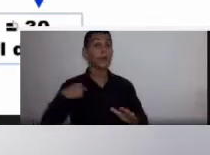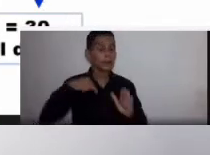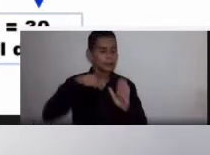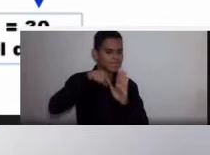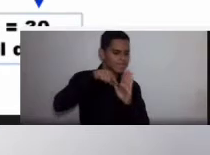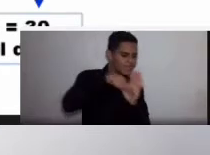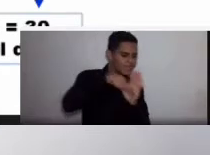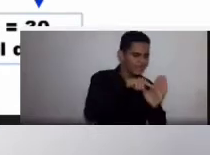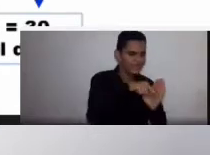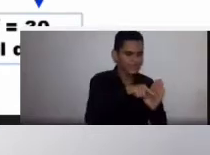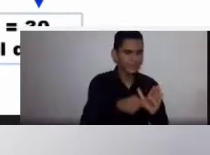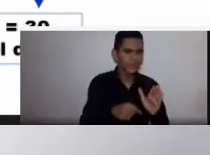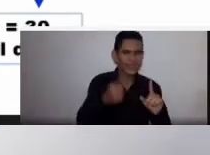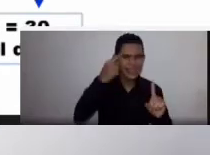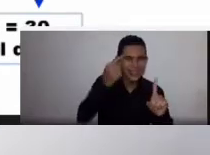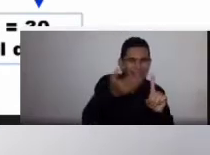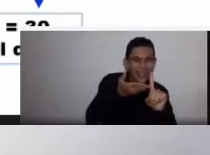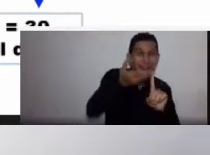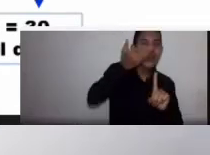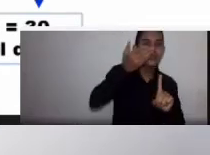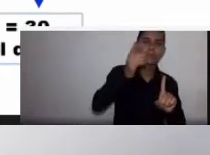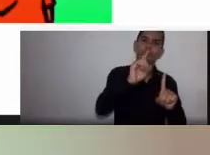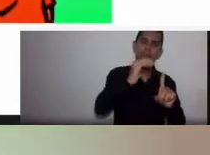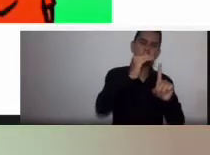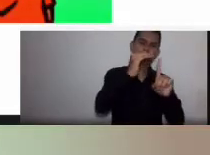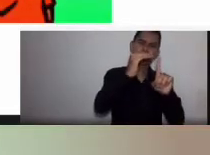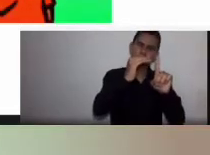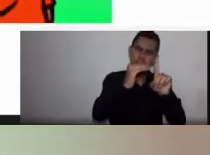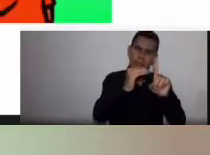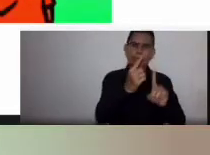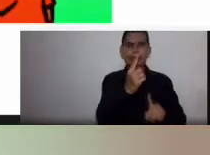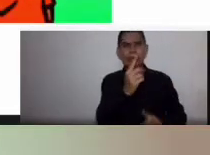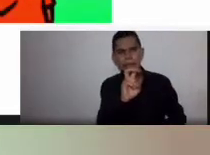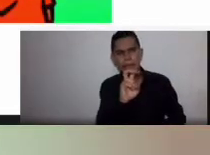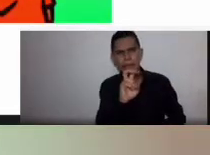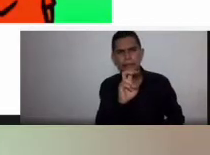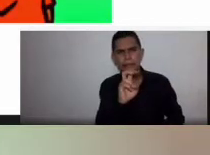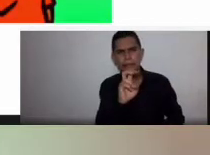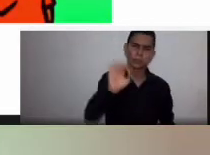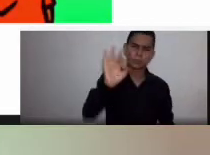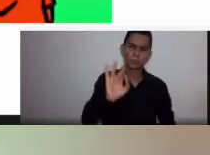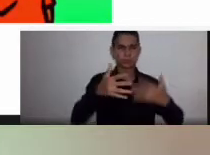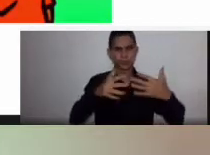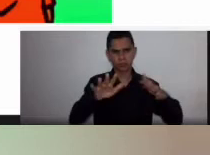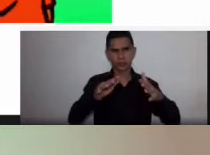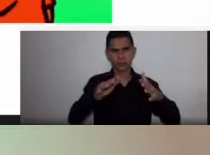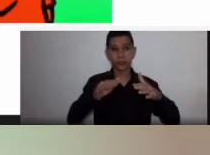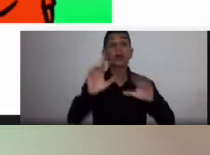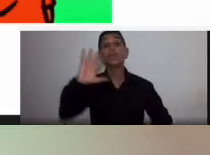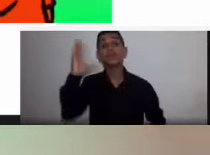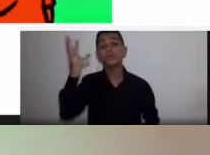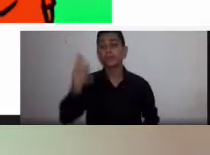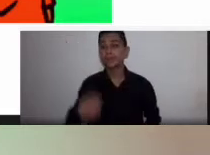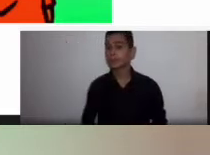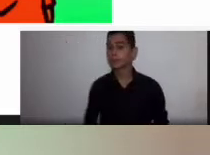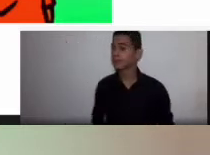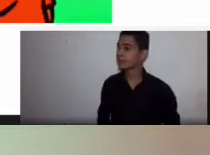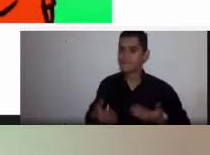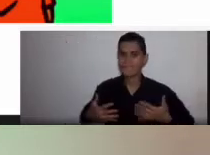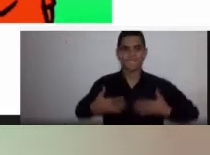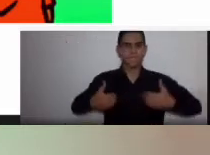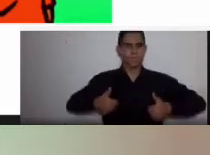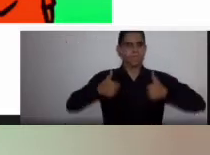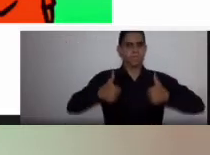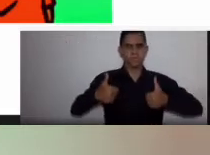bem baixos, na faixa de 15% a 20%. E o efeito é o contrário da erotipoetina. Artificialmente, eu